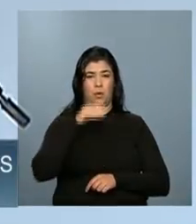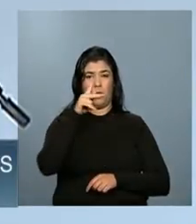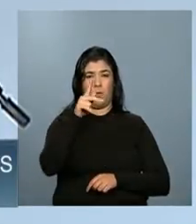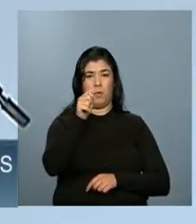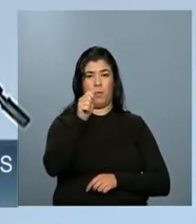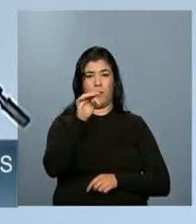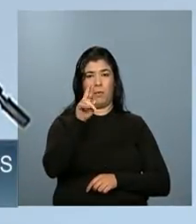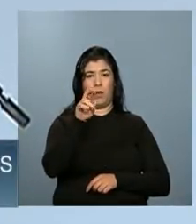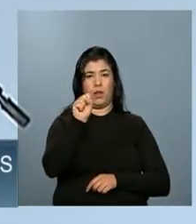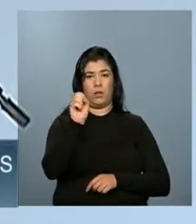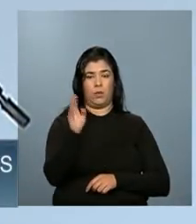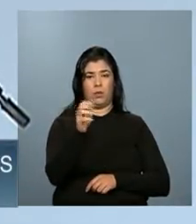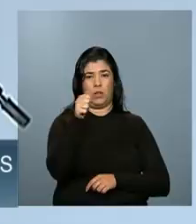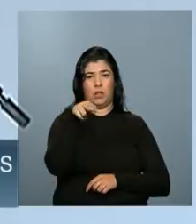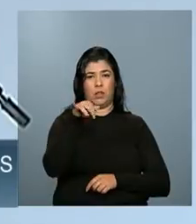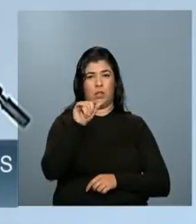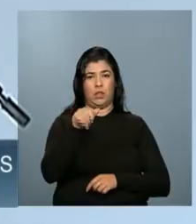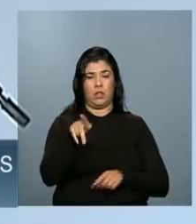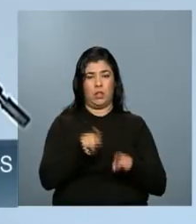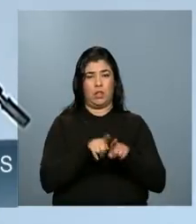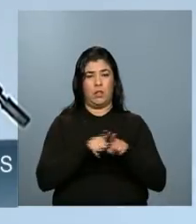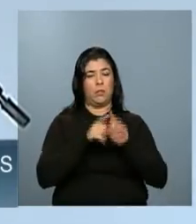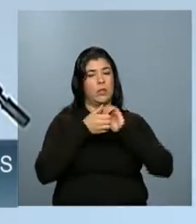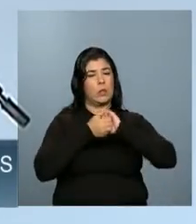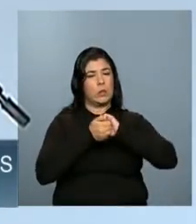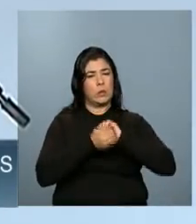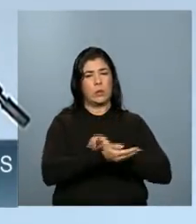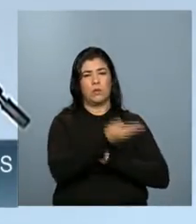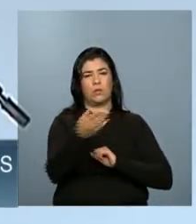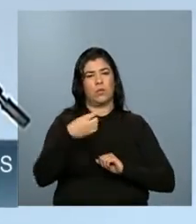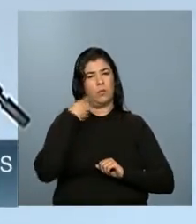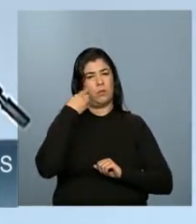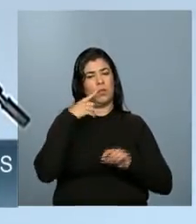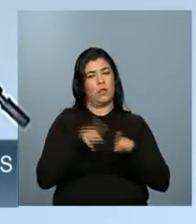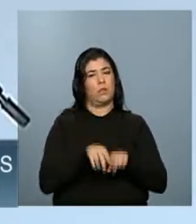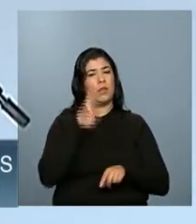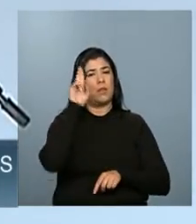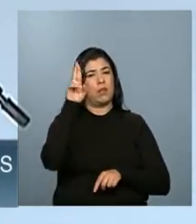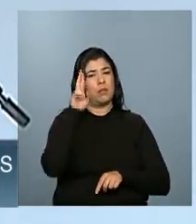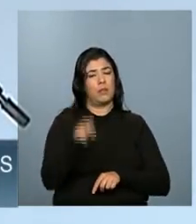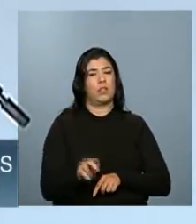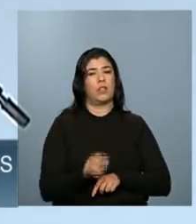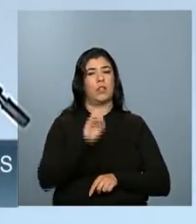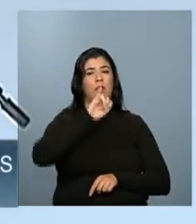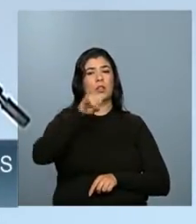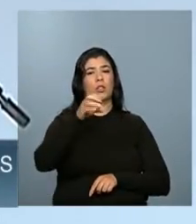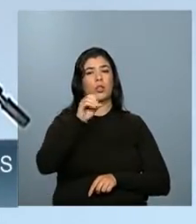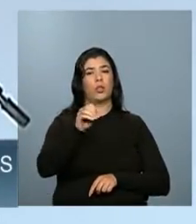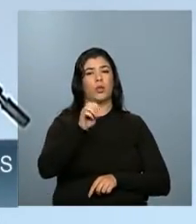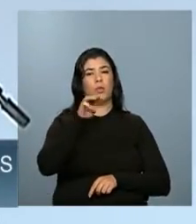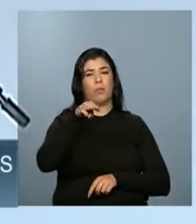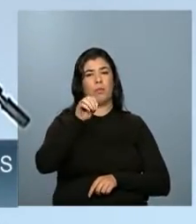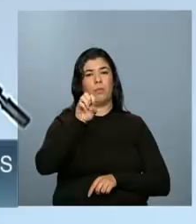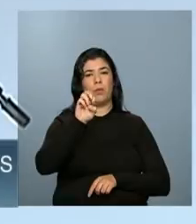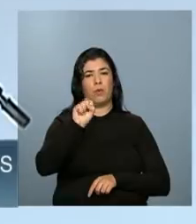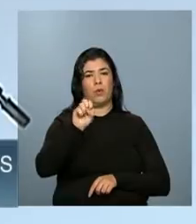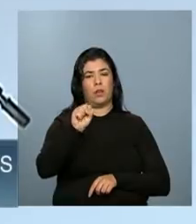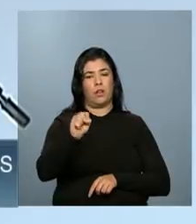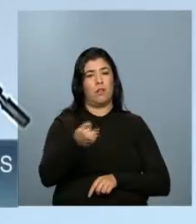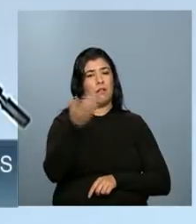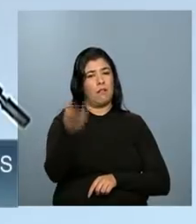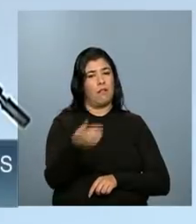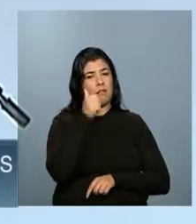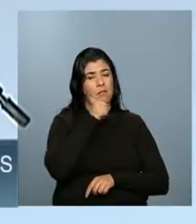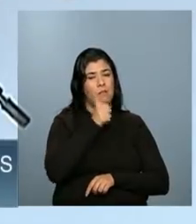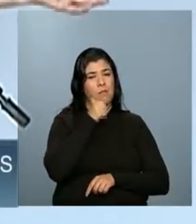-parlamentares, saudando a deputada federal, João Moraes, até porque é dia 8, é o Dia da Mulher, e nada mais